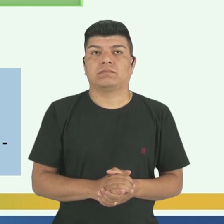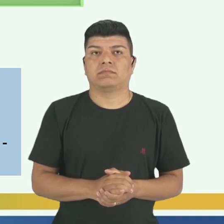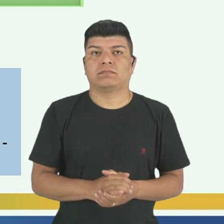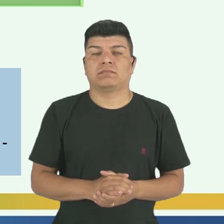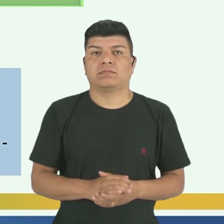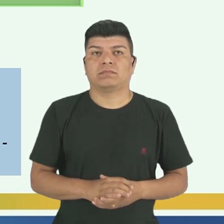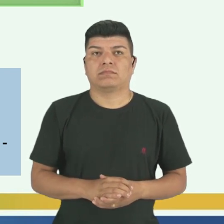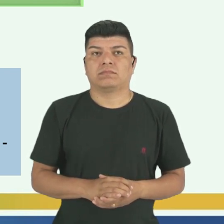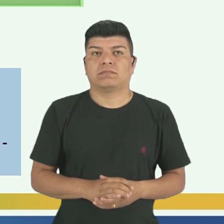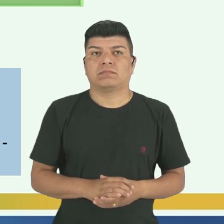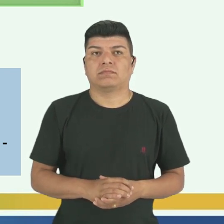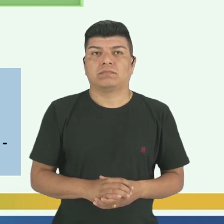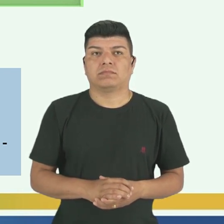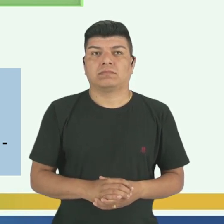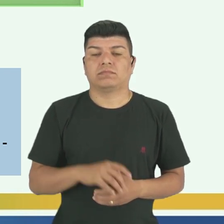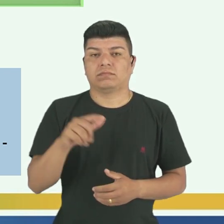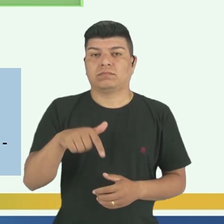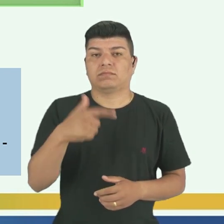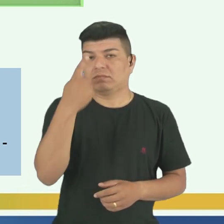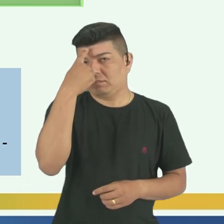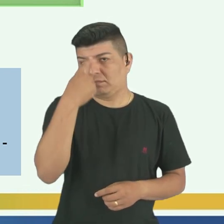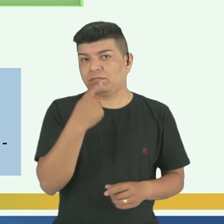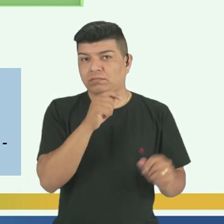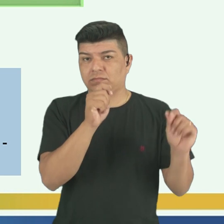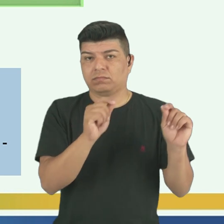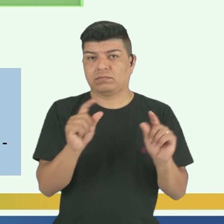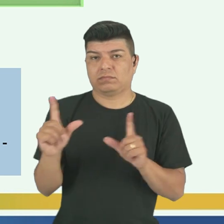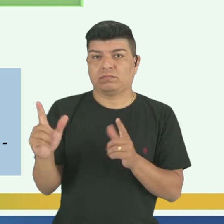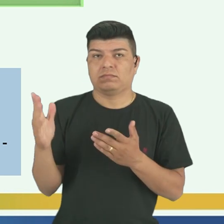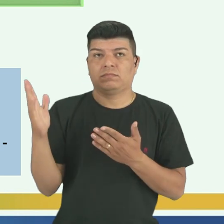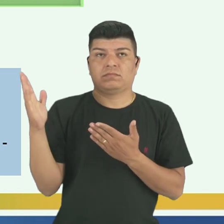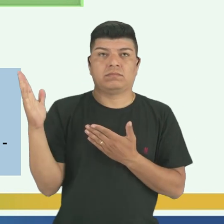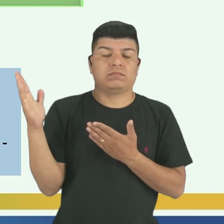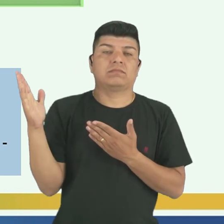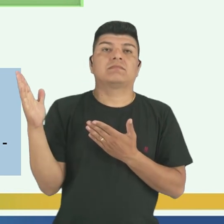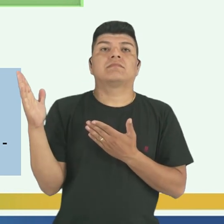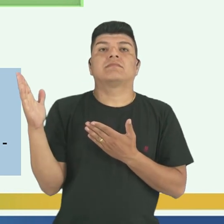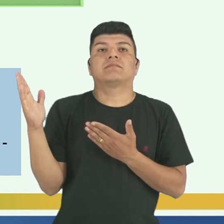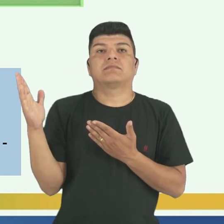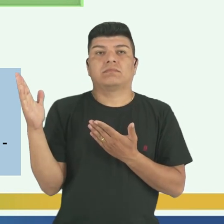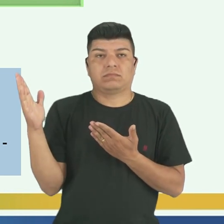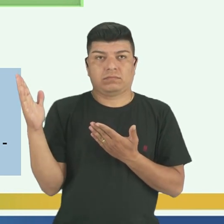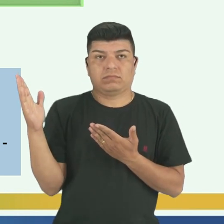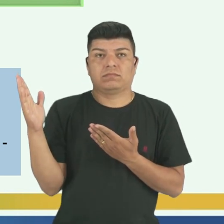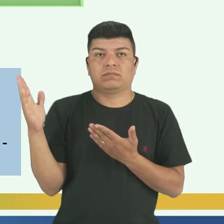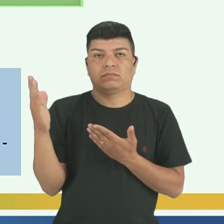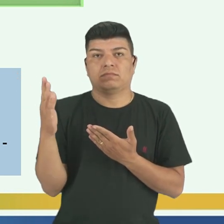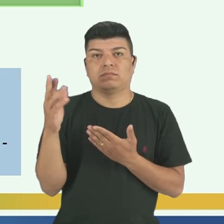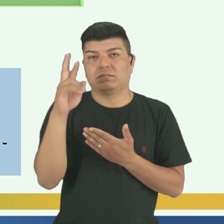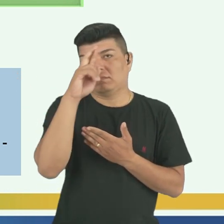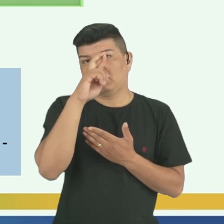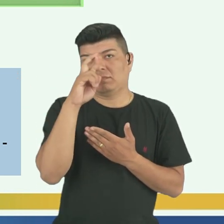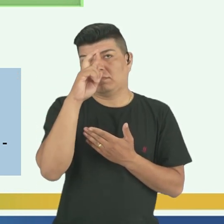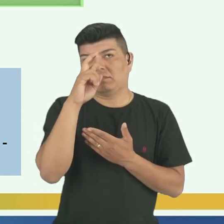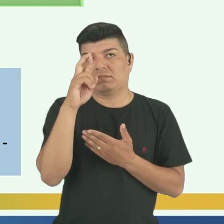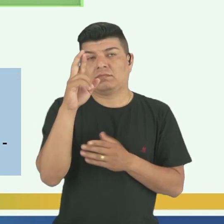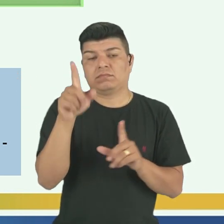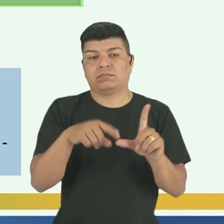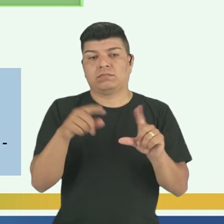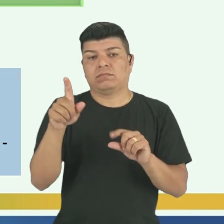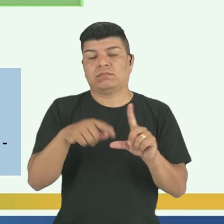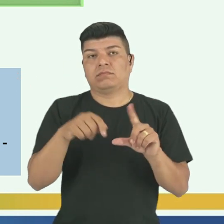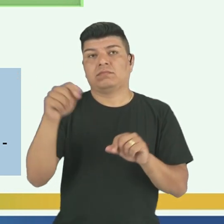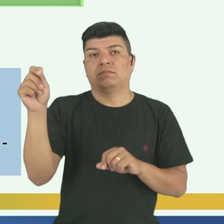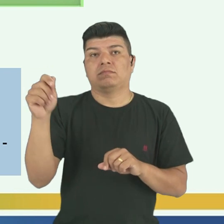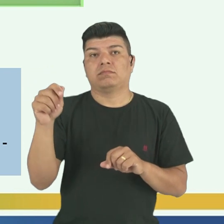Vamos passar para o próximo. Está aí para você observar que o Acre é